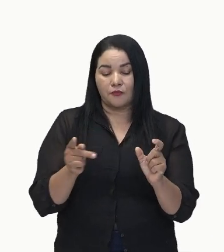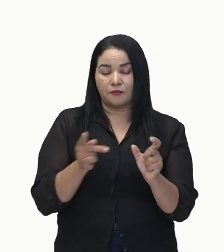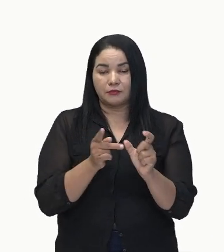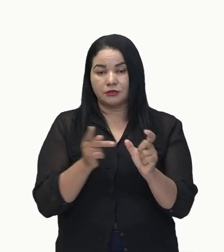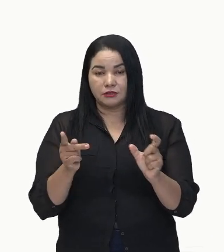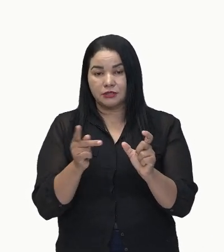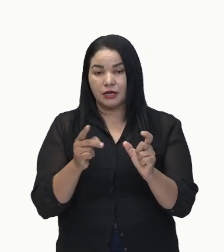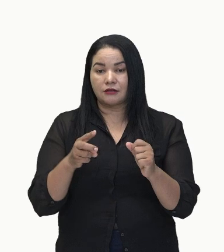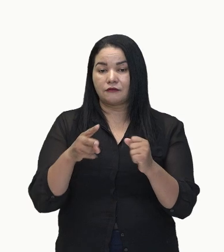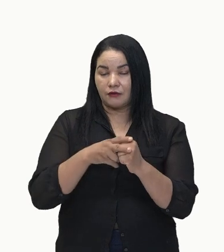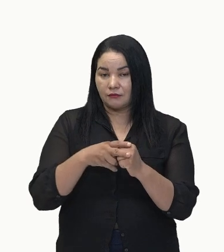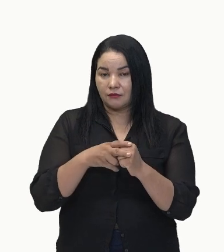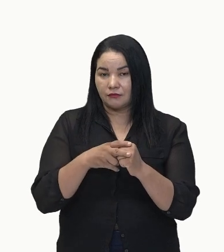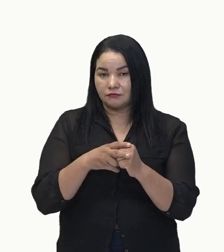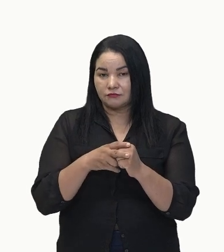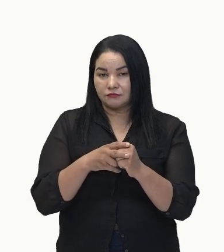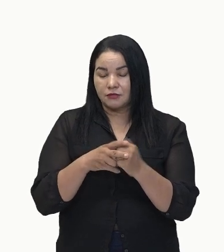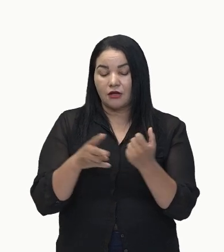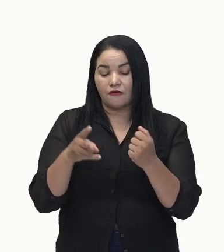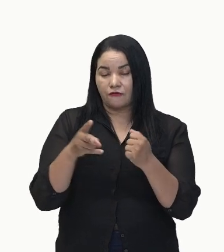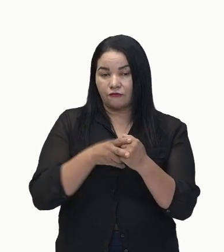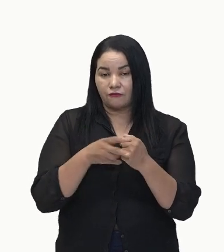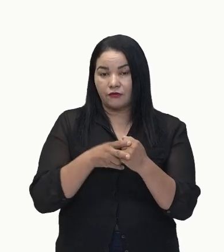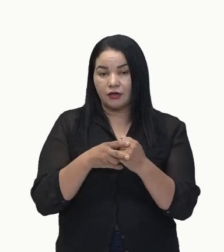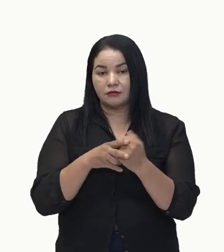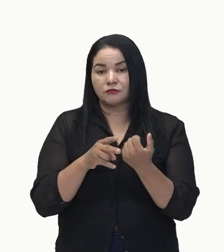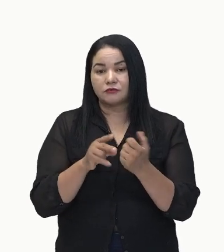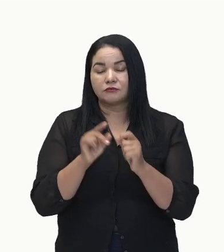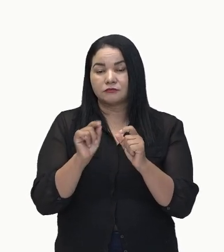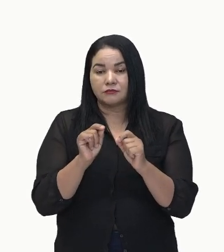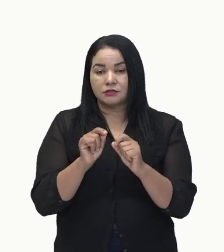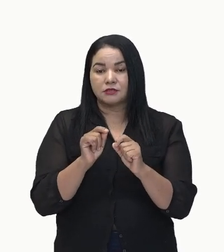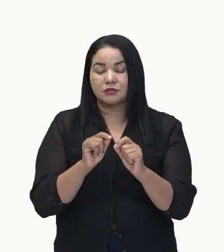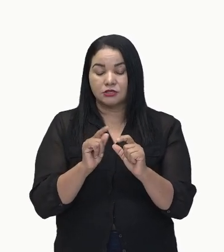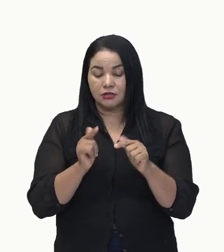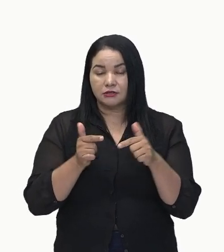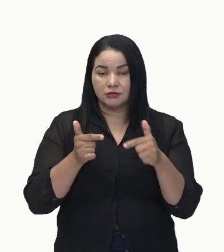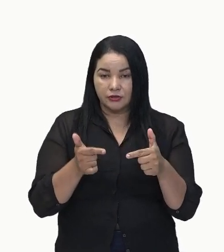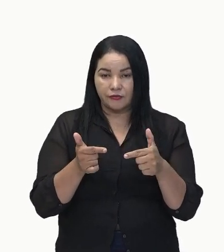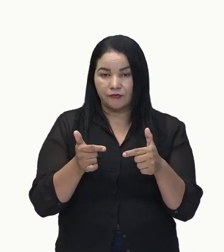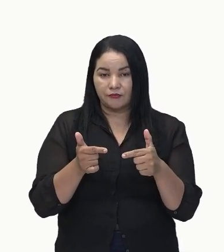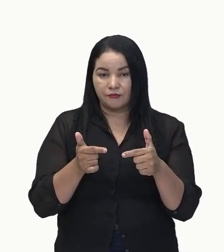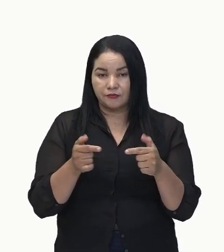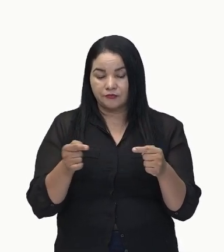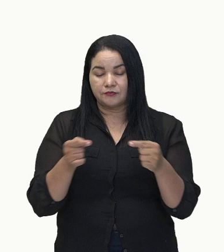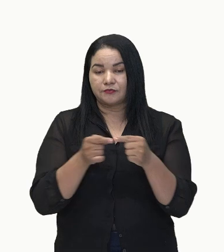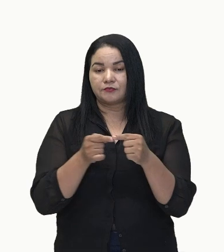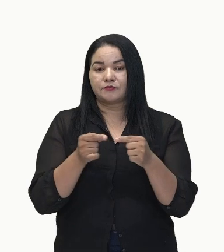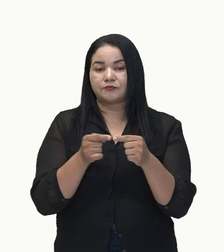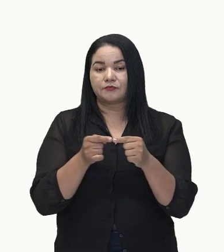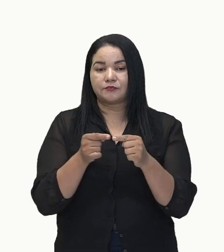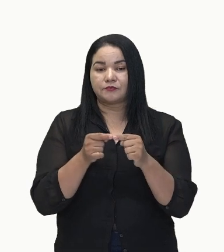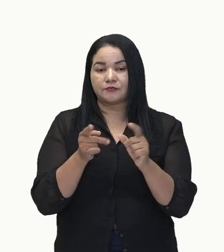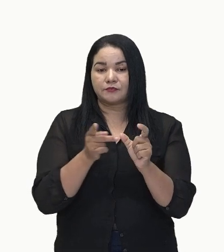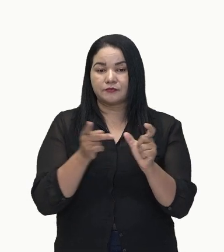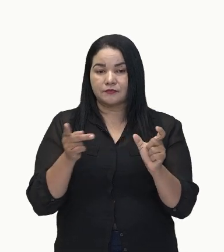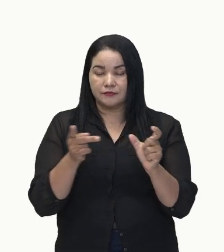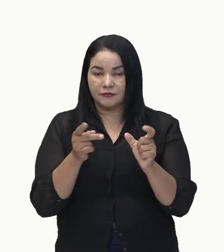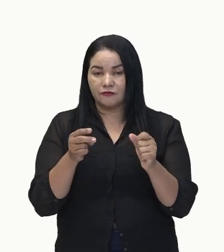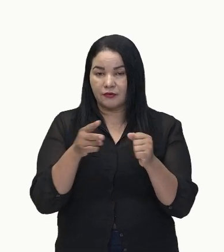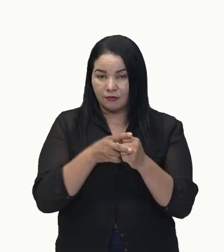É um verbo significativo. Quando ele tiver um verbo de ação, ele é um predicado